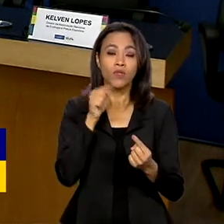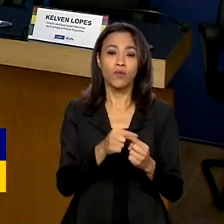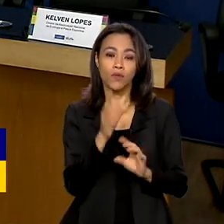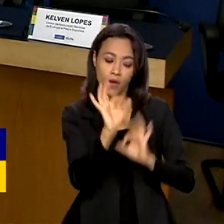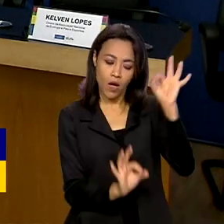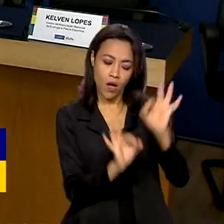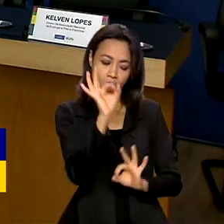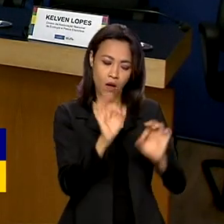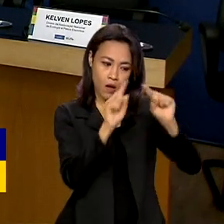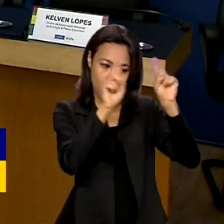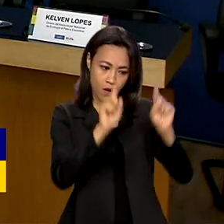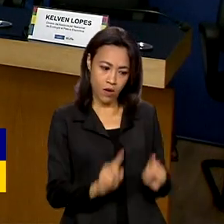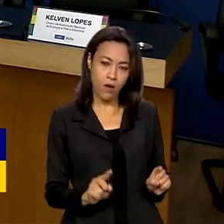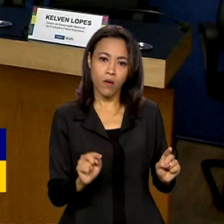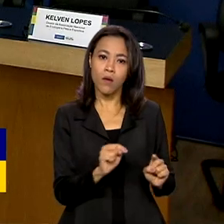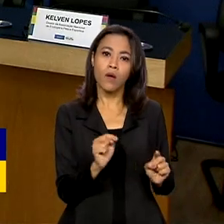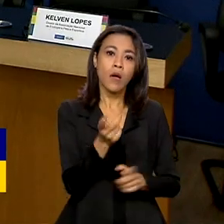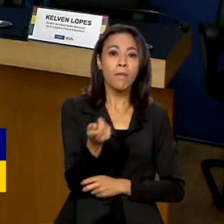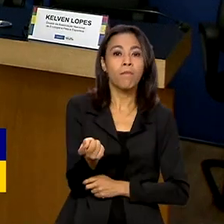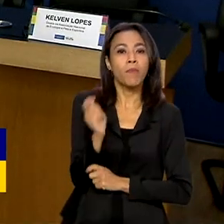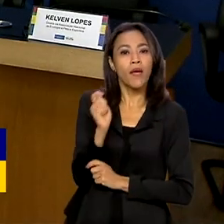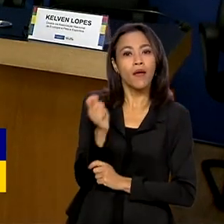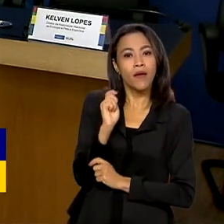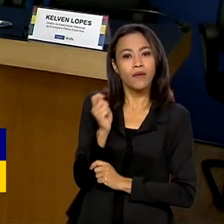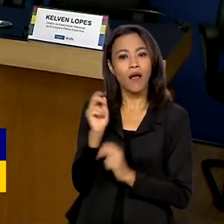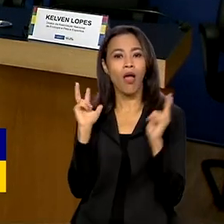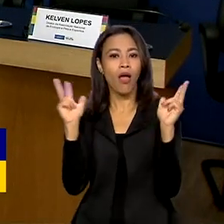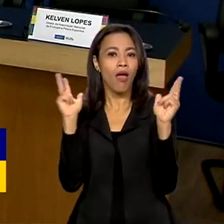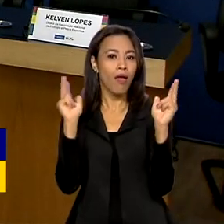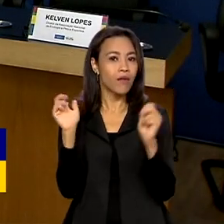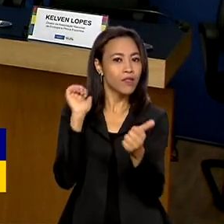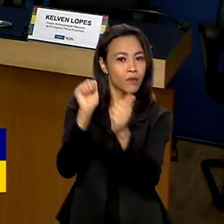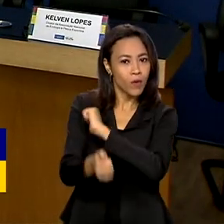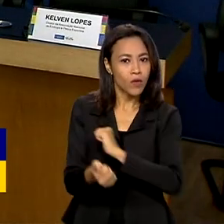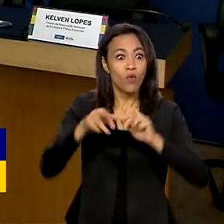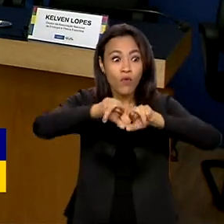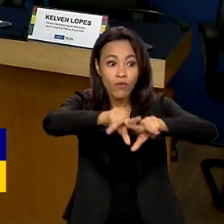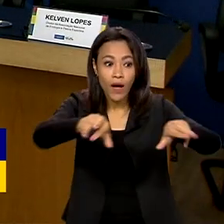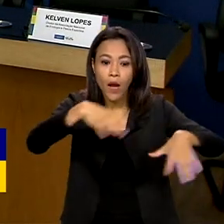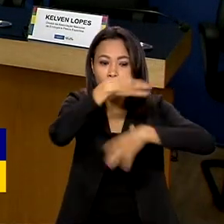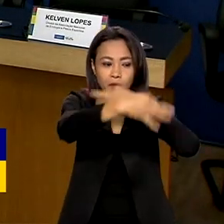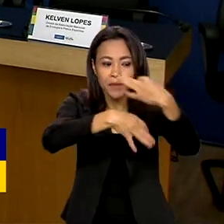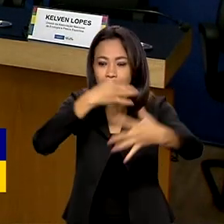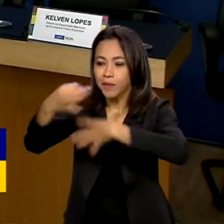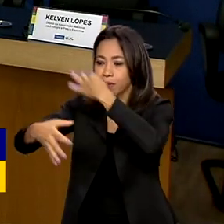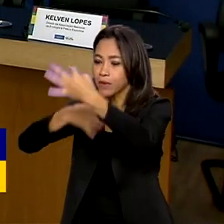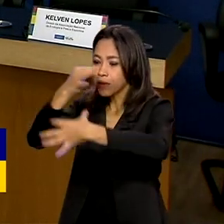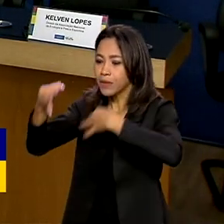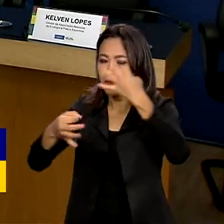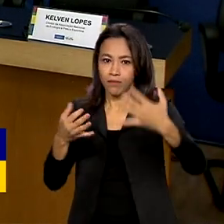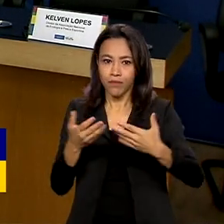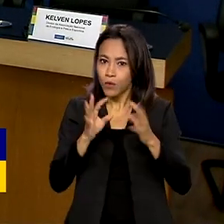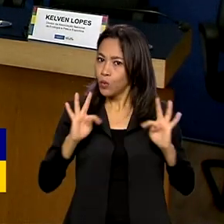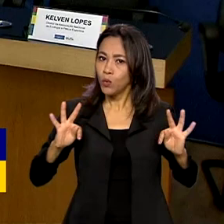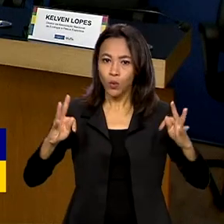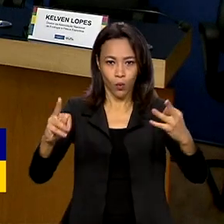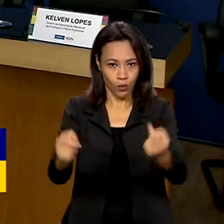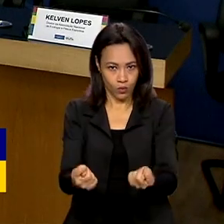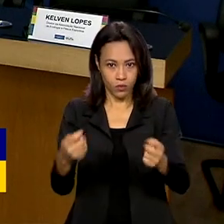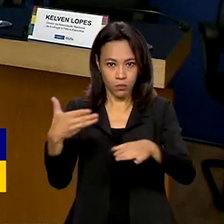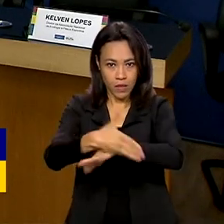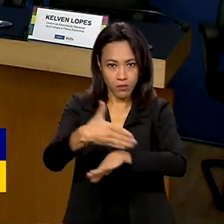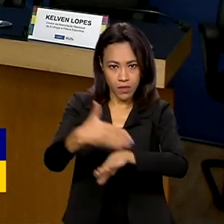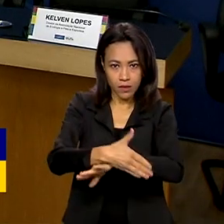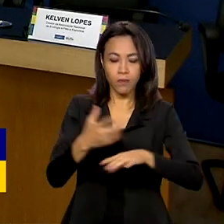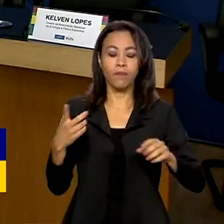Sustentável da Pesca Amadora e Esportiva a várias mãos, com a participação de todo o setor. As demandas vão